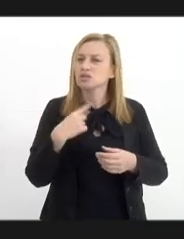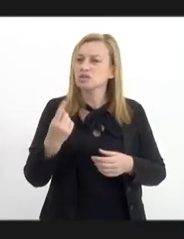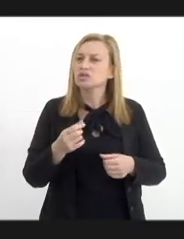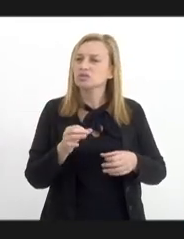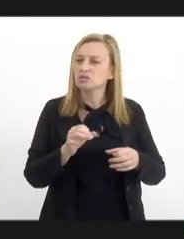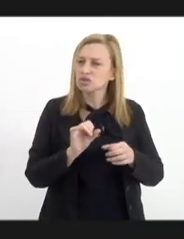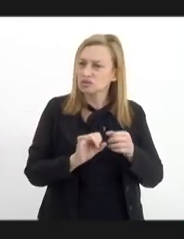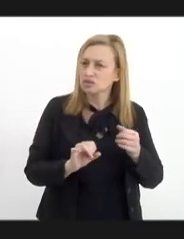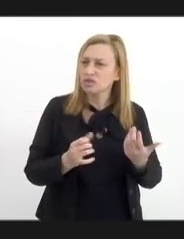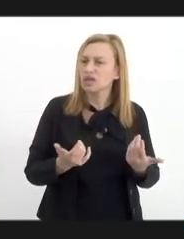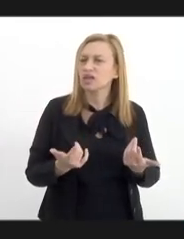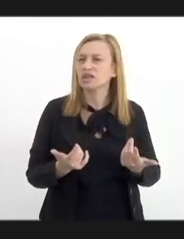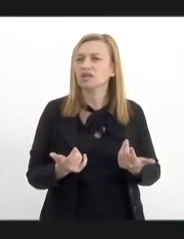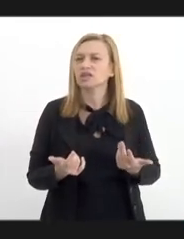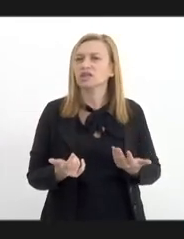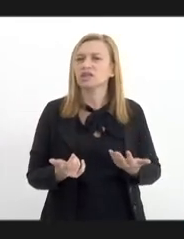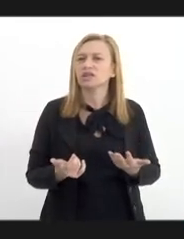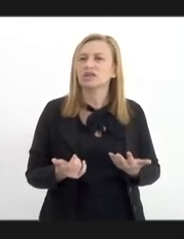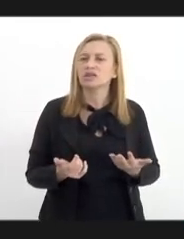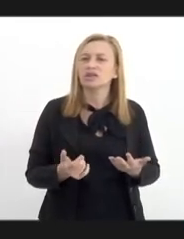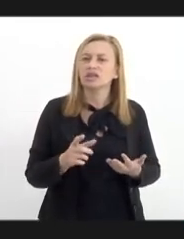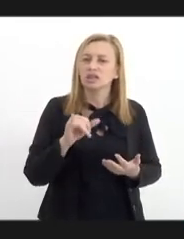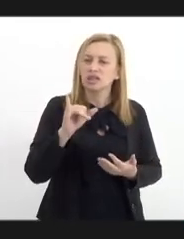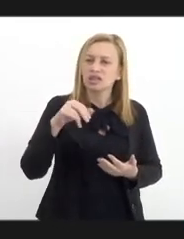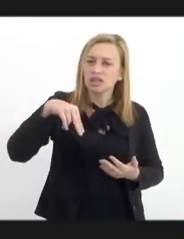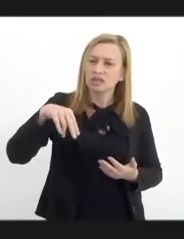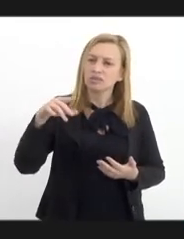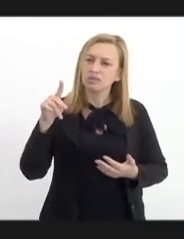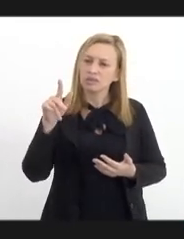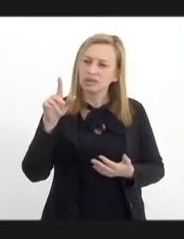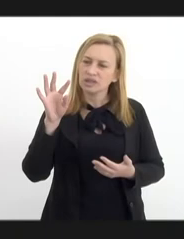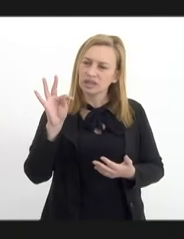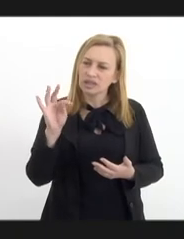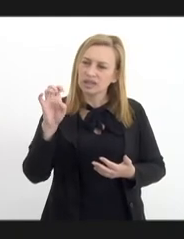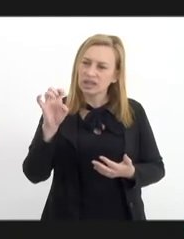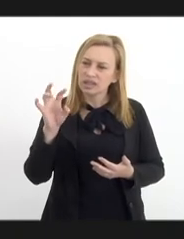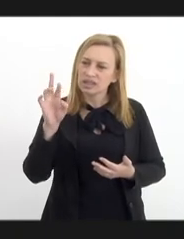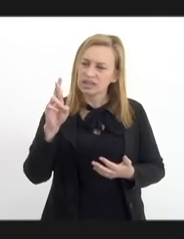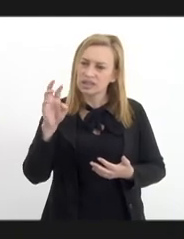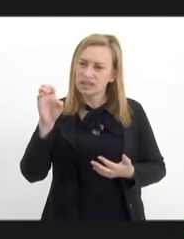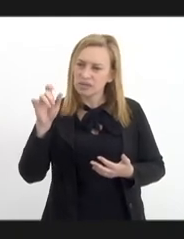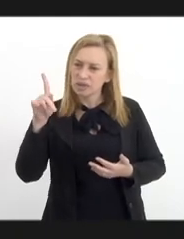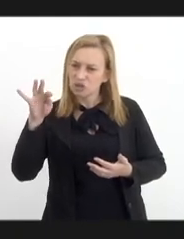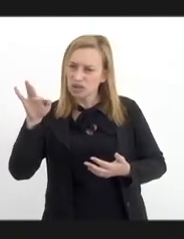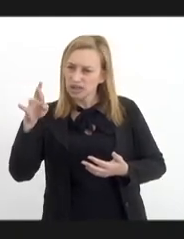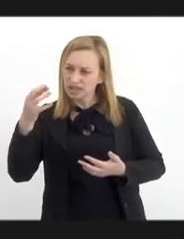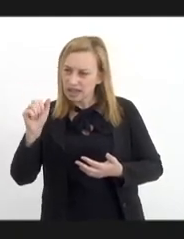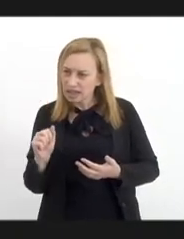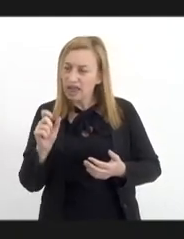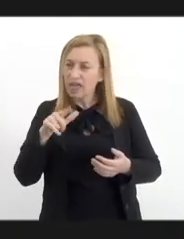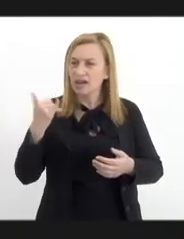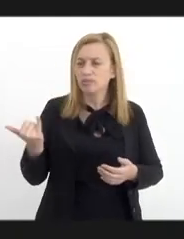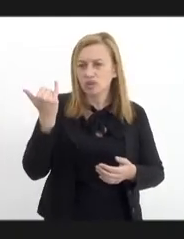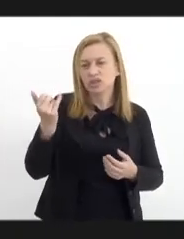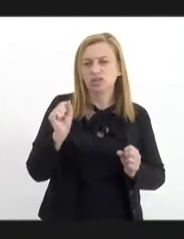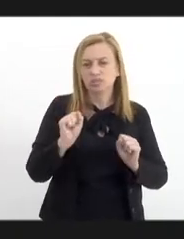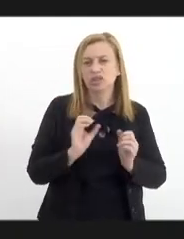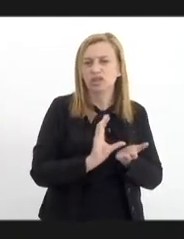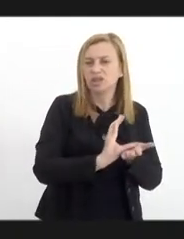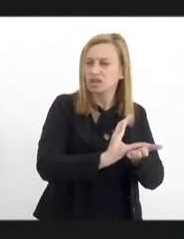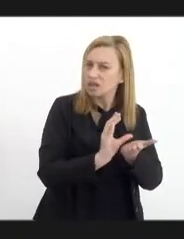que é essa multidisciplinaridade, intersetorialidade, mas é muito importante mesmo, eu acho, que a gente poder conseguir investir